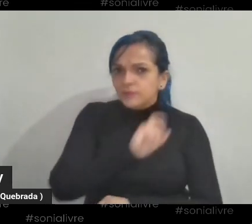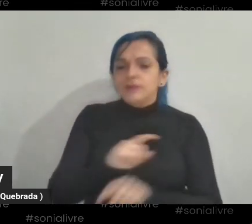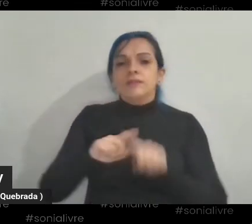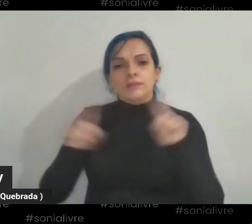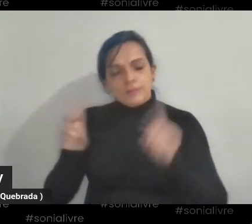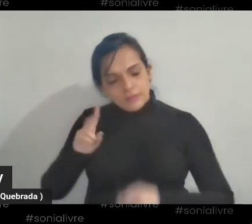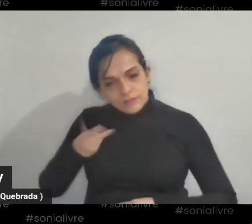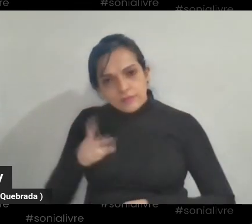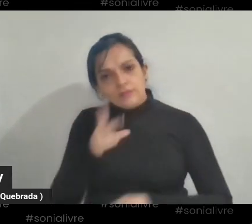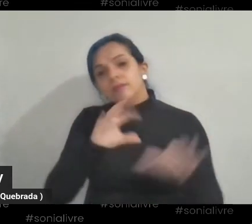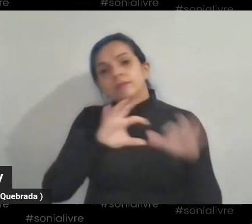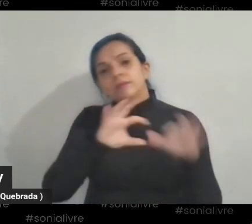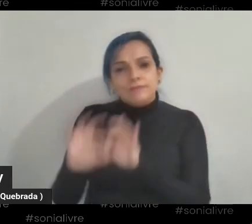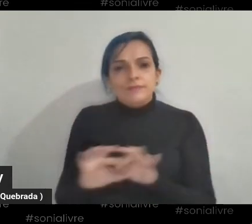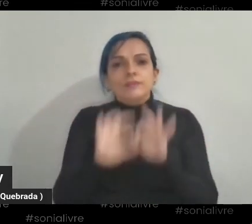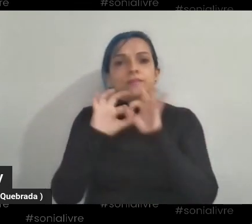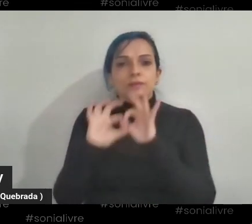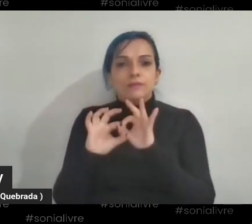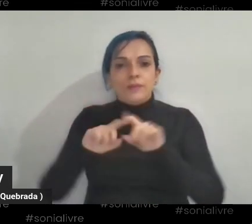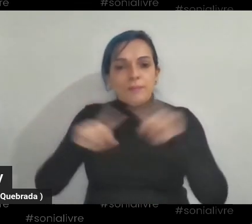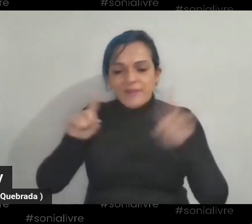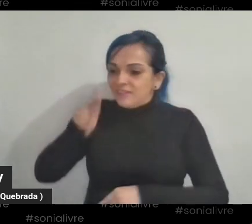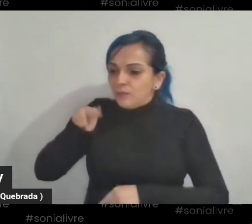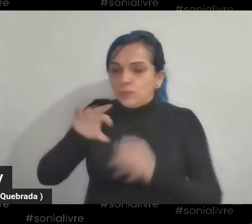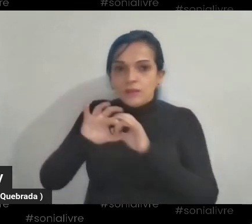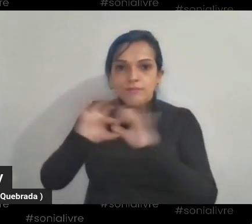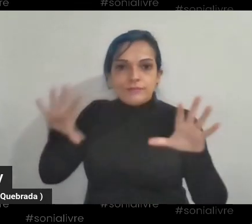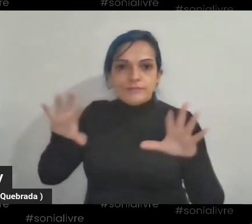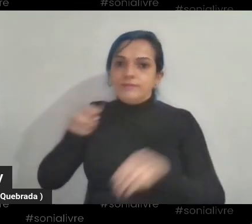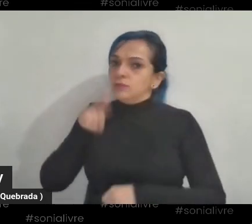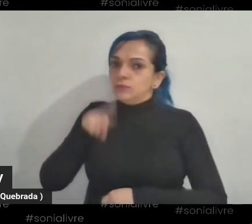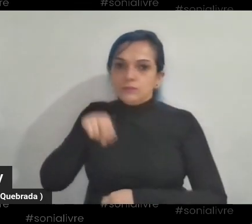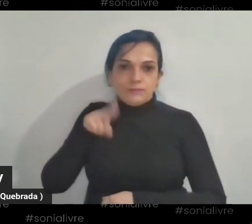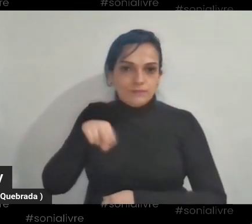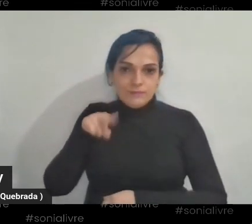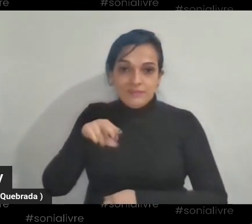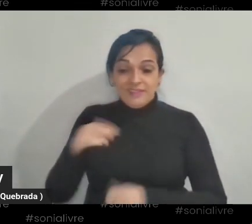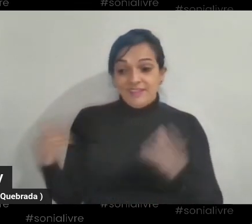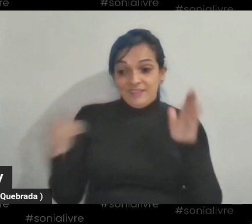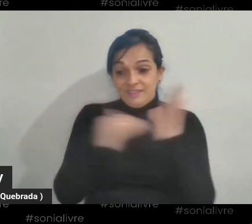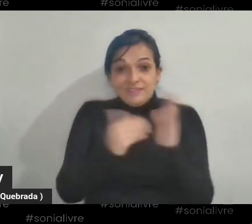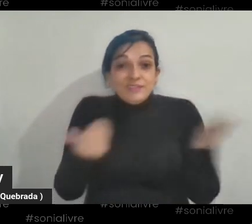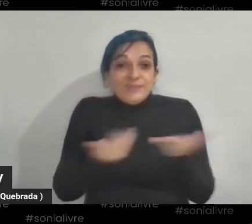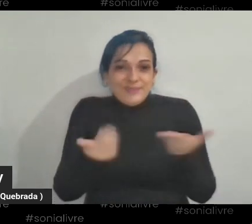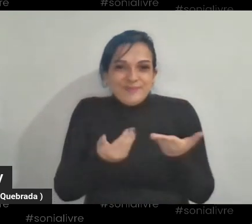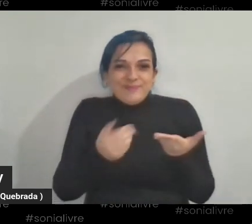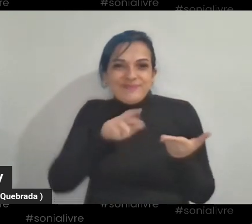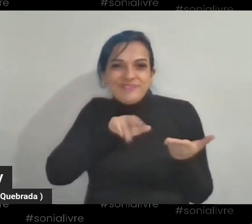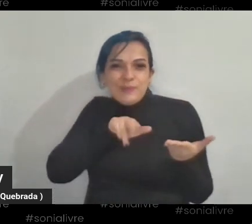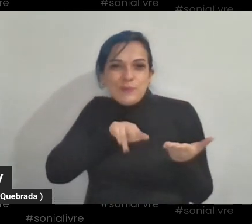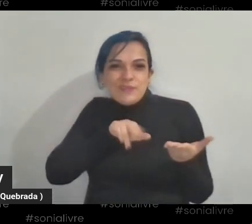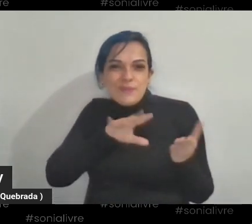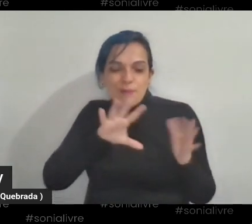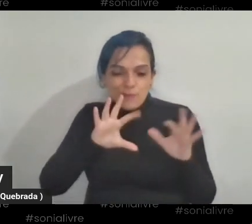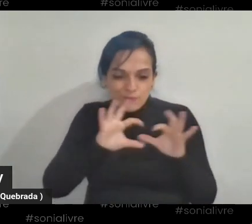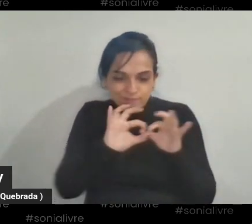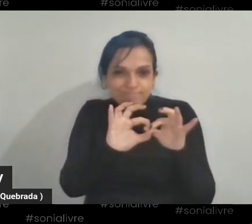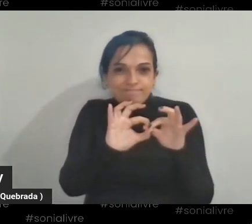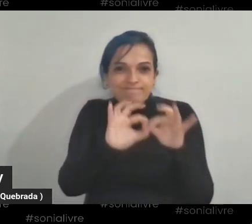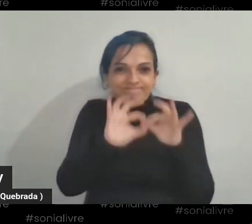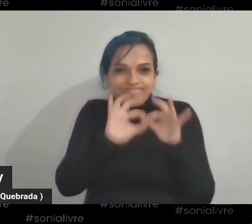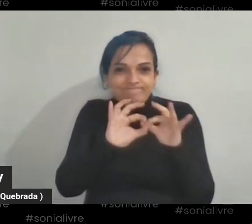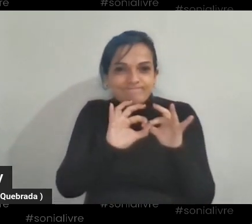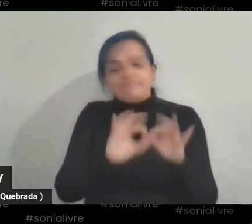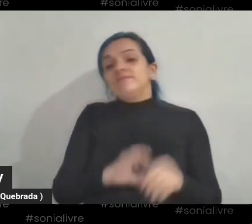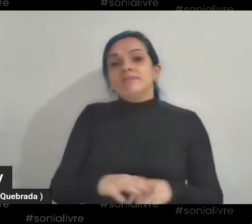essa união nunca quebrasse, né? E, até hoje, estamos assim, né? Então, eu,